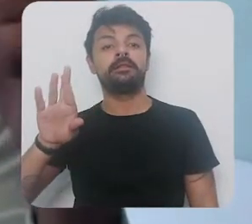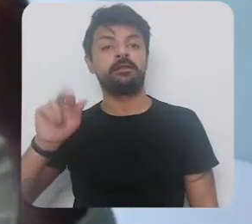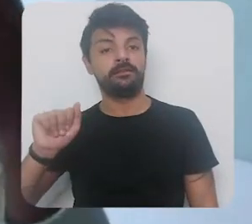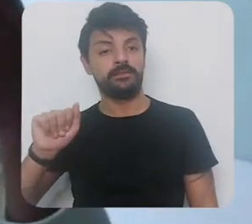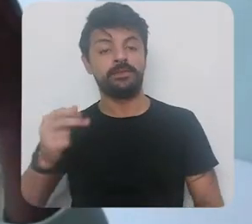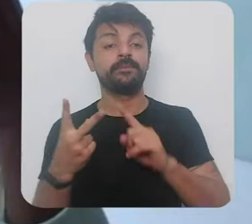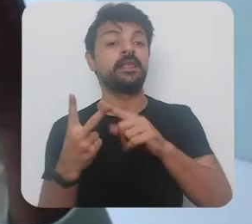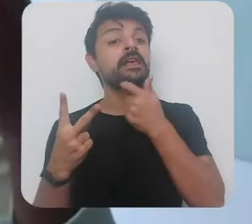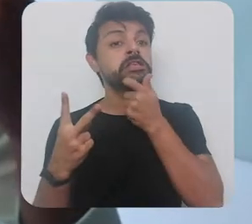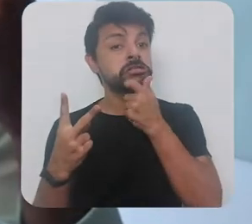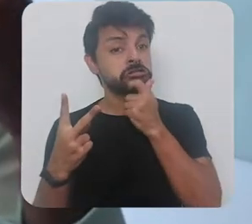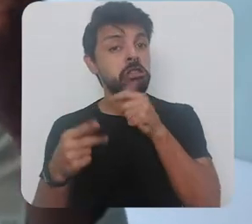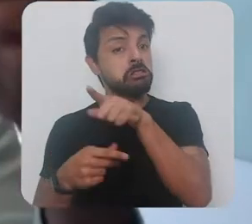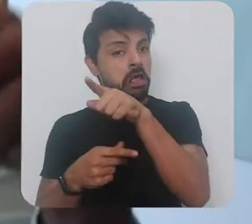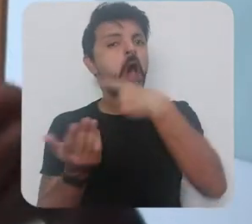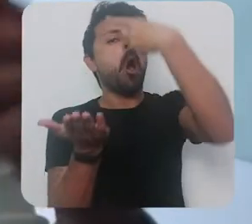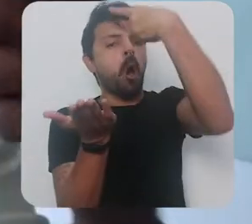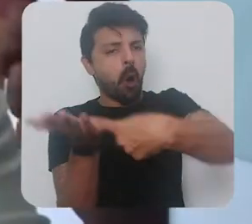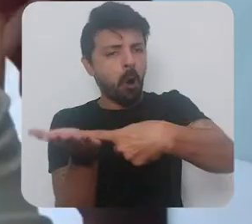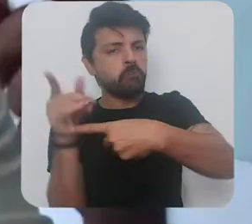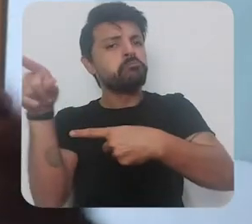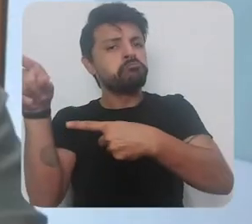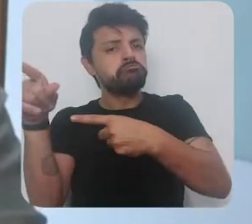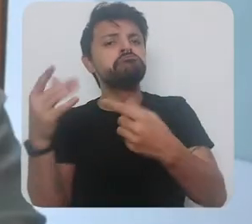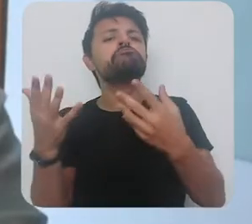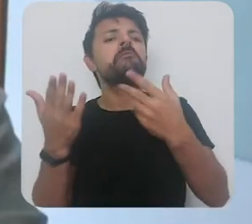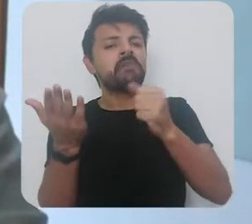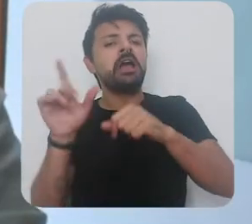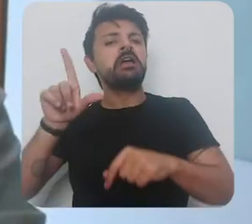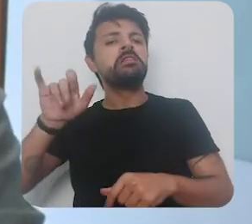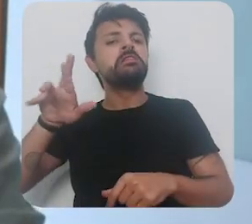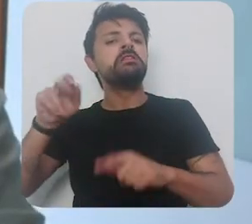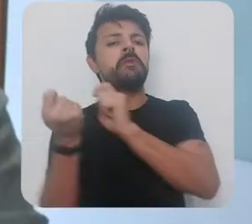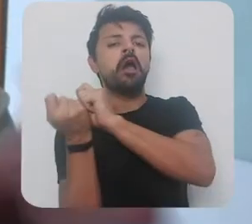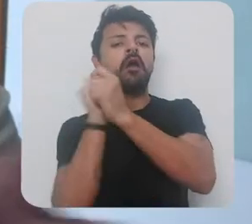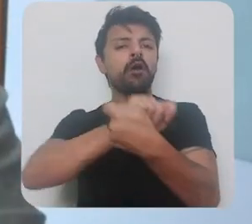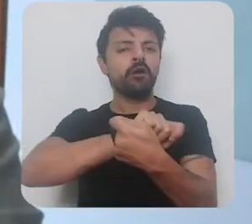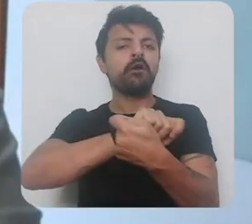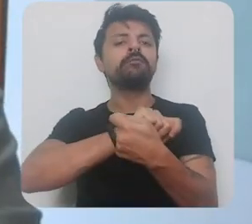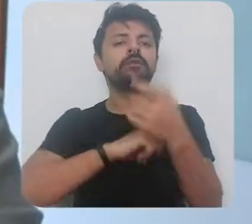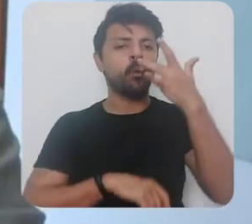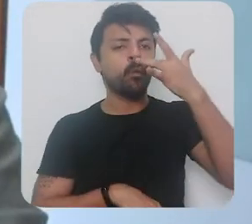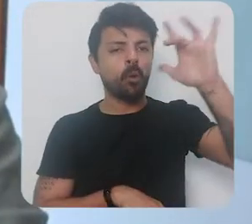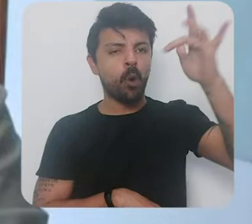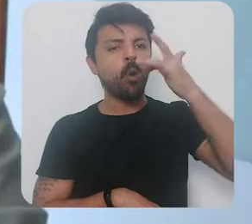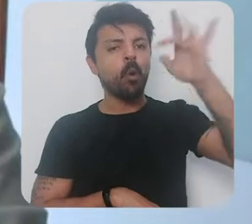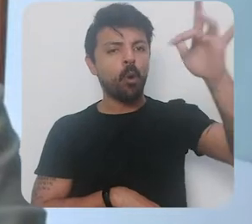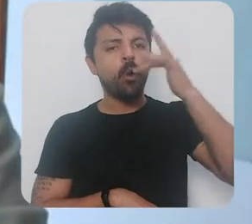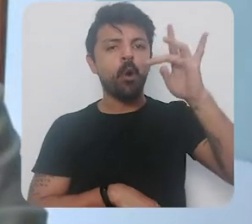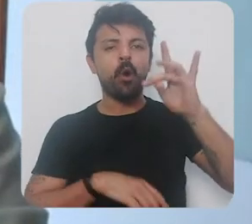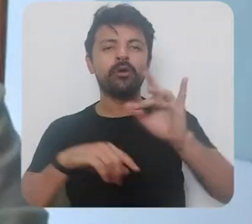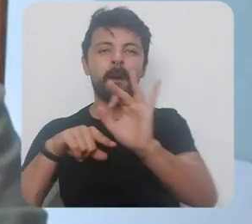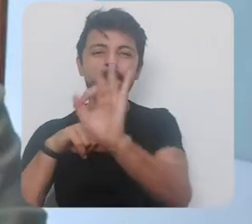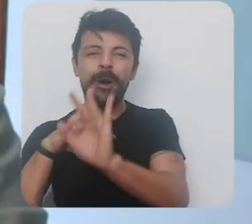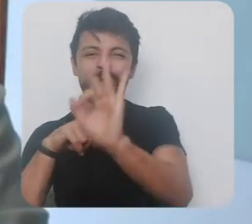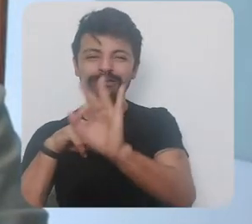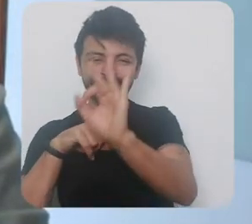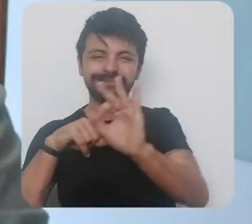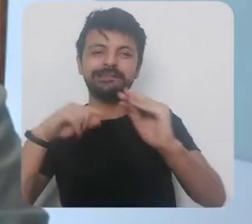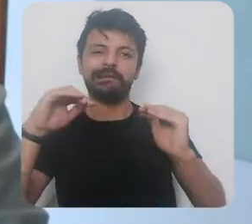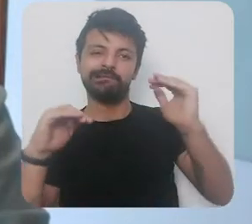Libra a Inglaterra se comprometeu a garantir conversibilidade da Libra em ouro os Estados Unidos